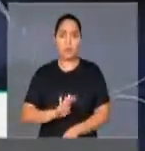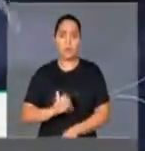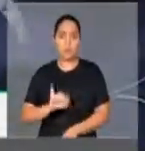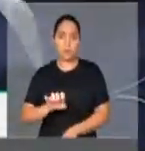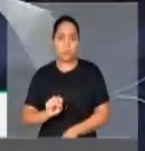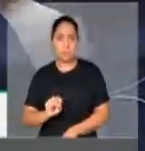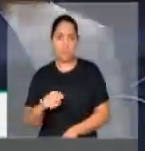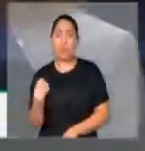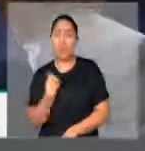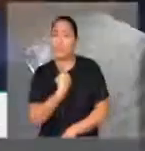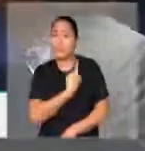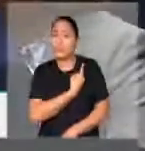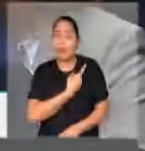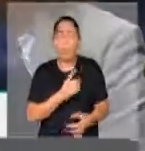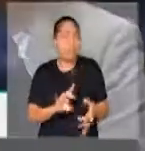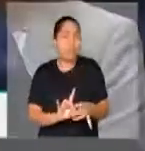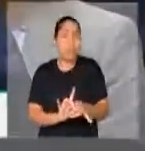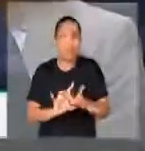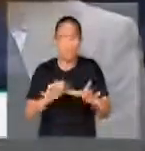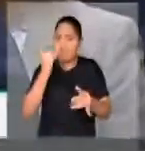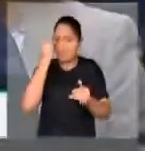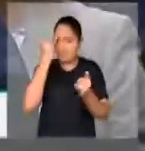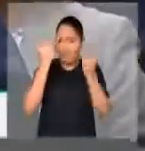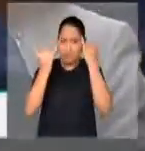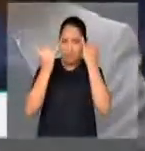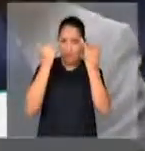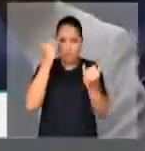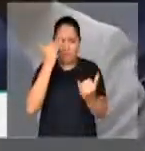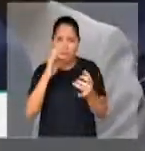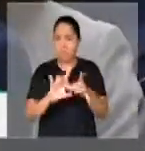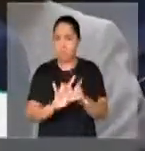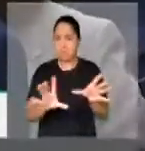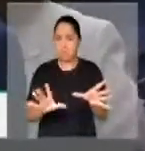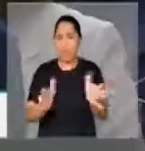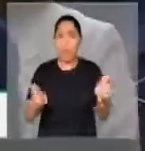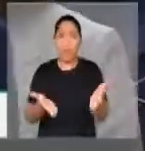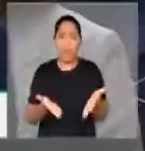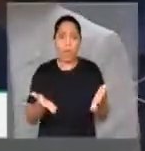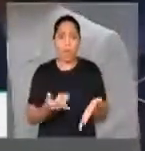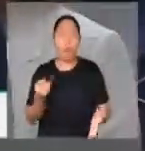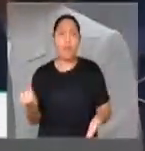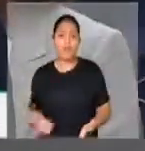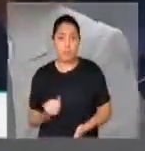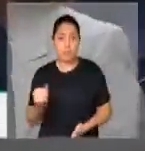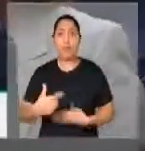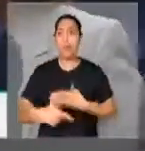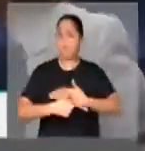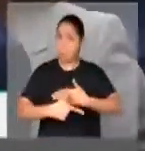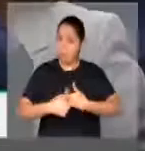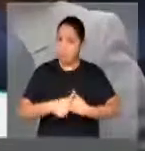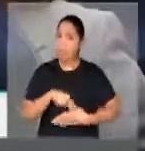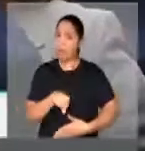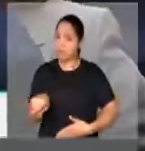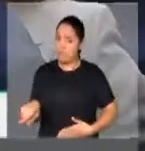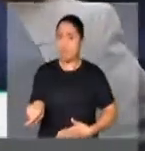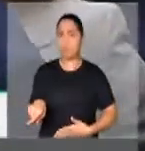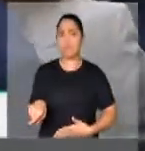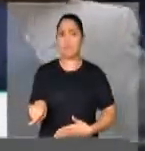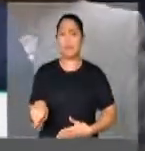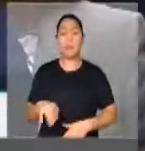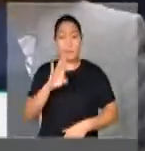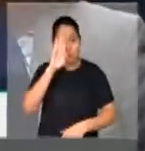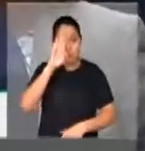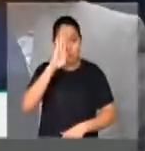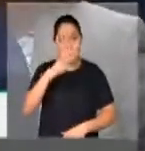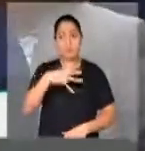ter a divergência ideológica que quiser, mas ninguém pode desconhecer o papel histórico dessas instituições, sobretudo nesse momento